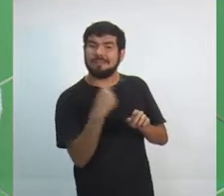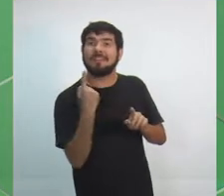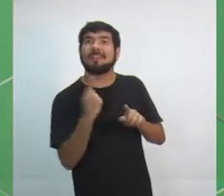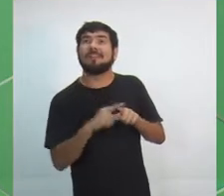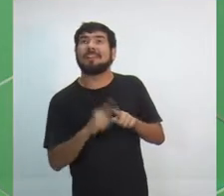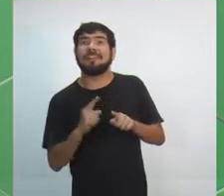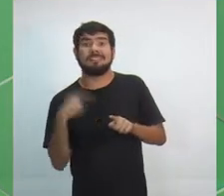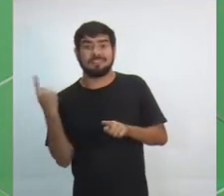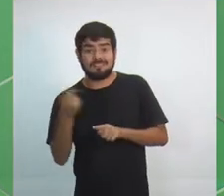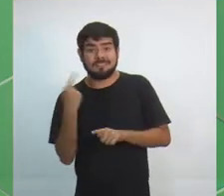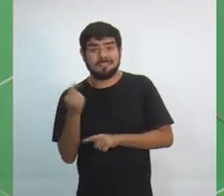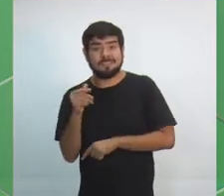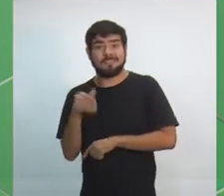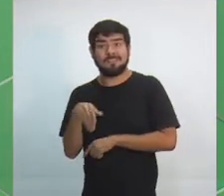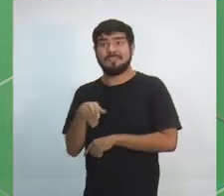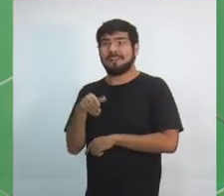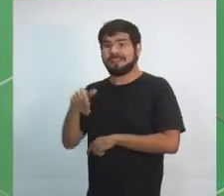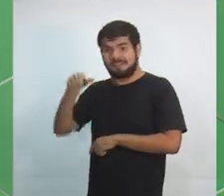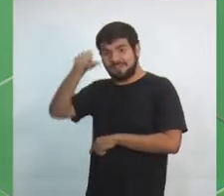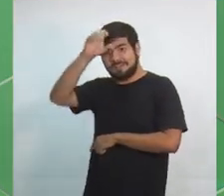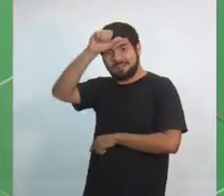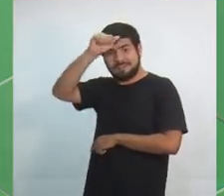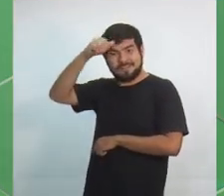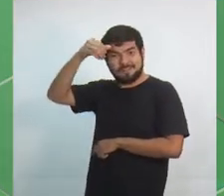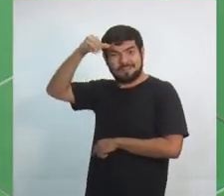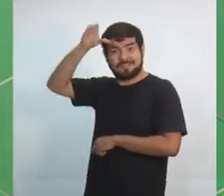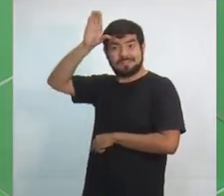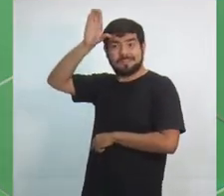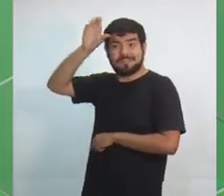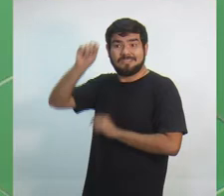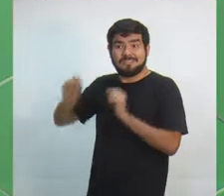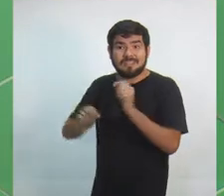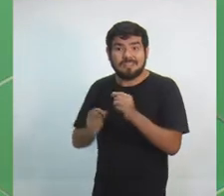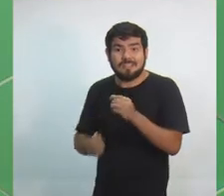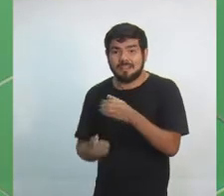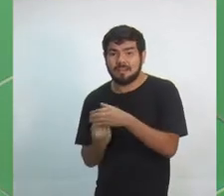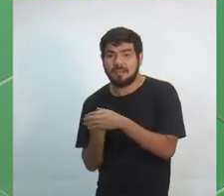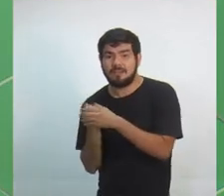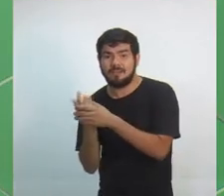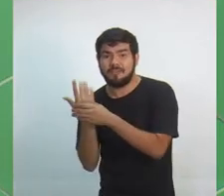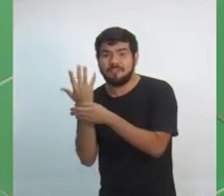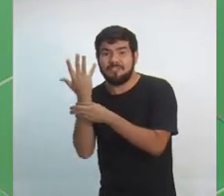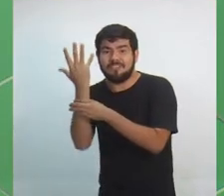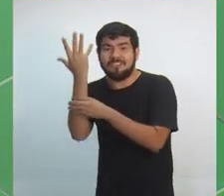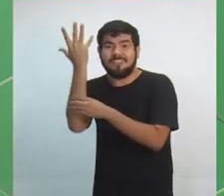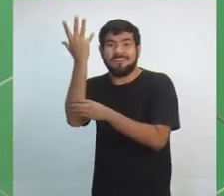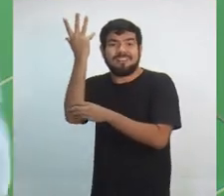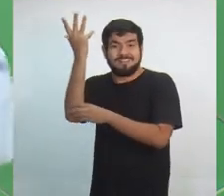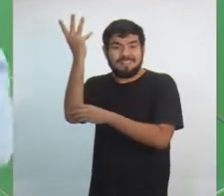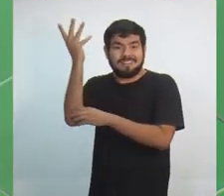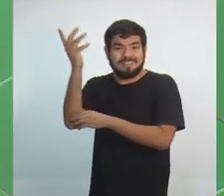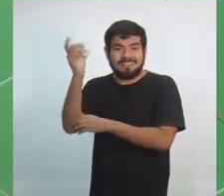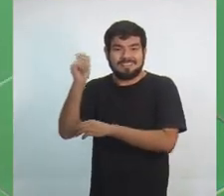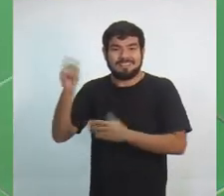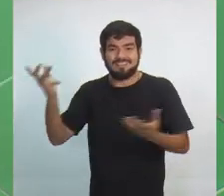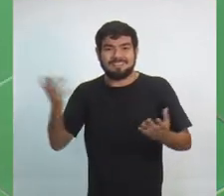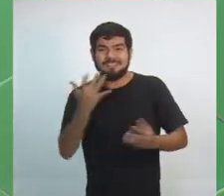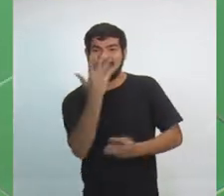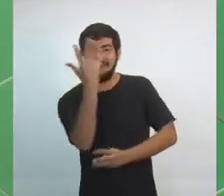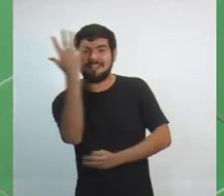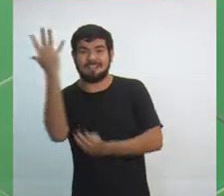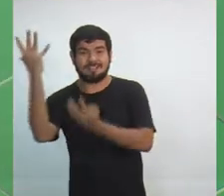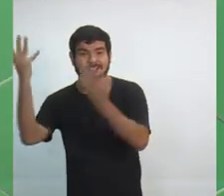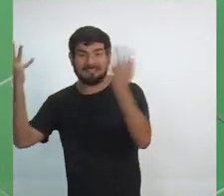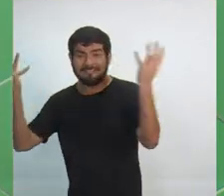fauna, a nossa biodiversidade, para que a gente possa gerar emprego sustentavelmente. É possível. Fizemos isso.